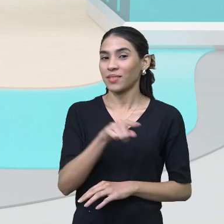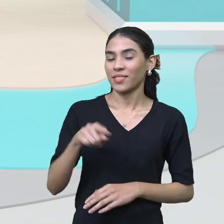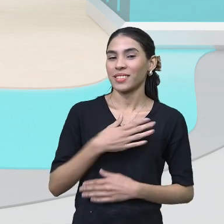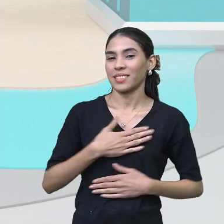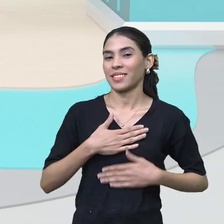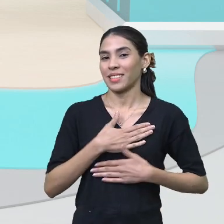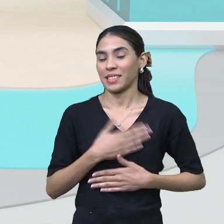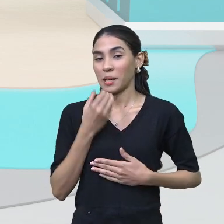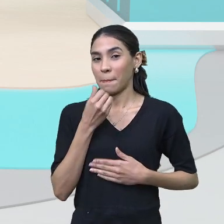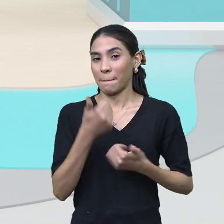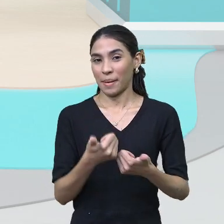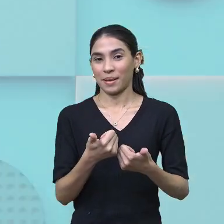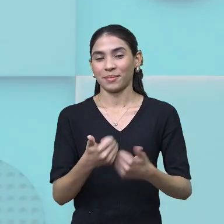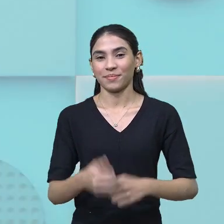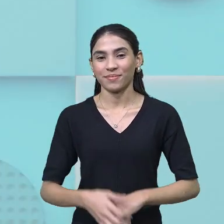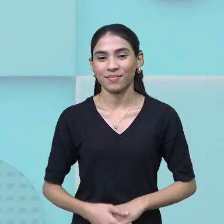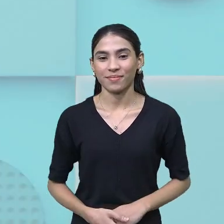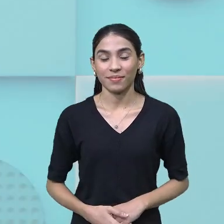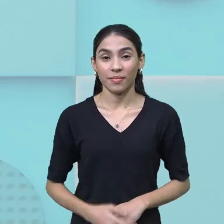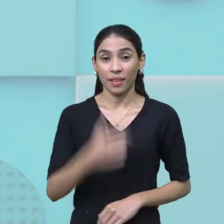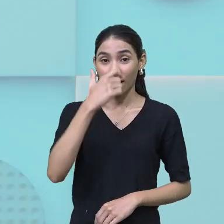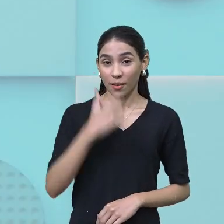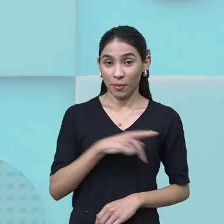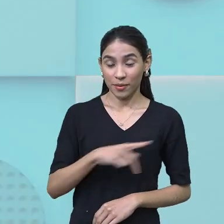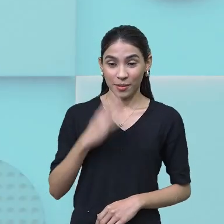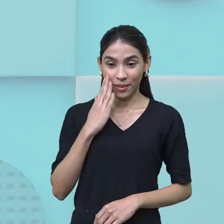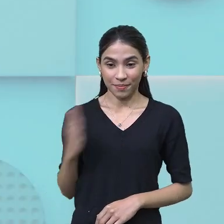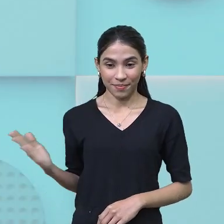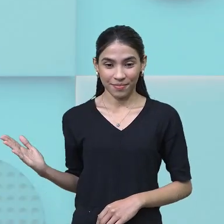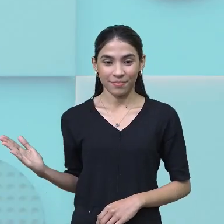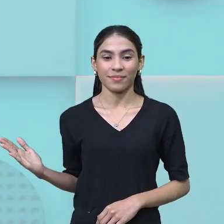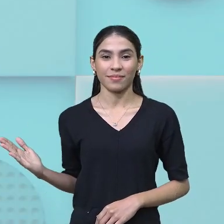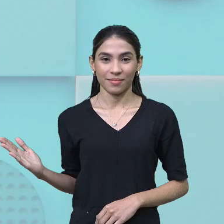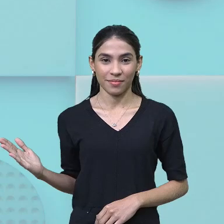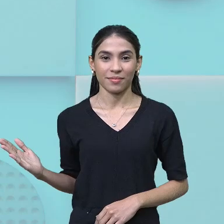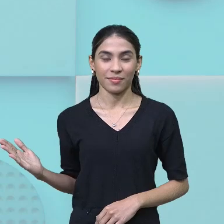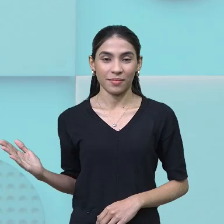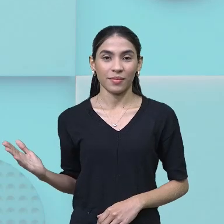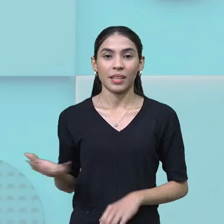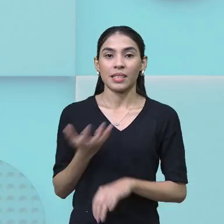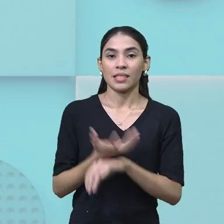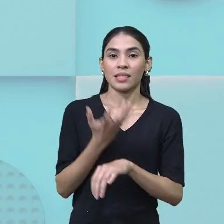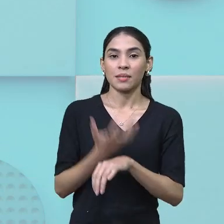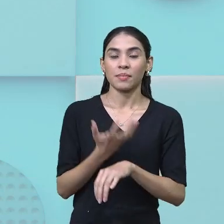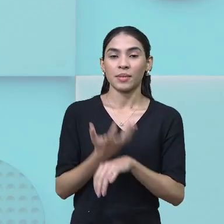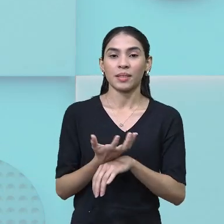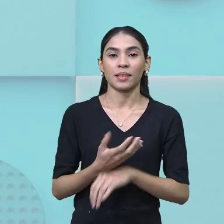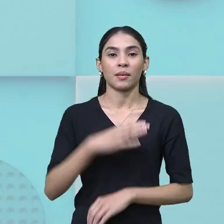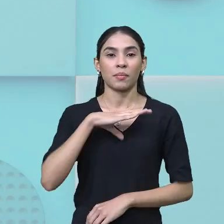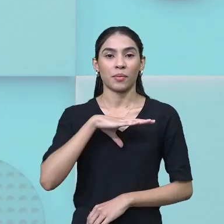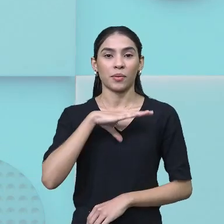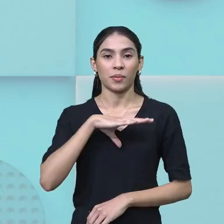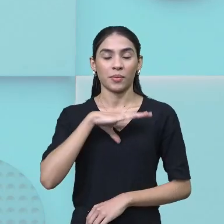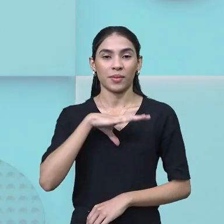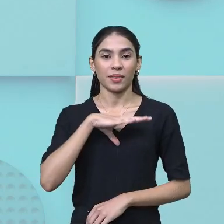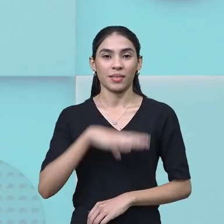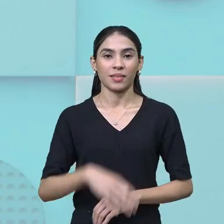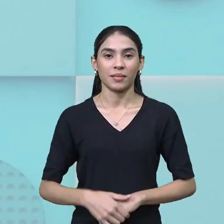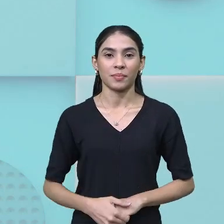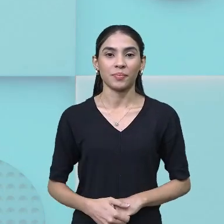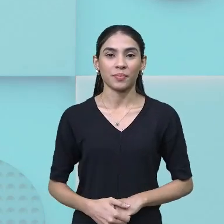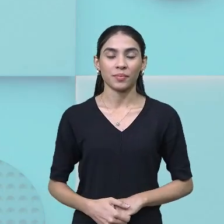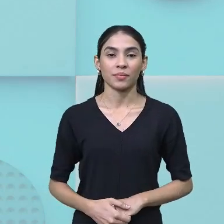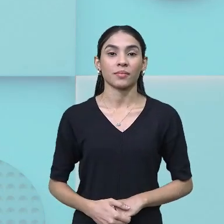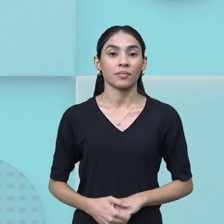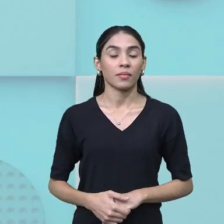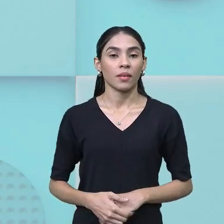are well. I am a professor Daniele Costa, do Componente de Língua Portuguesa.